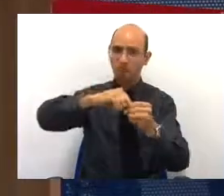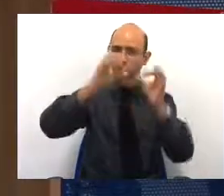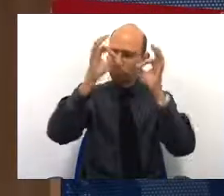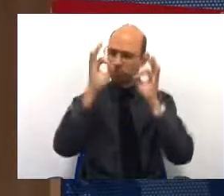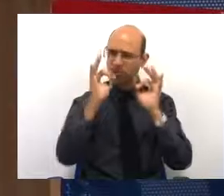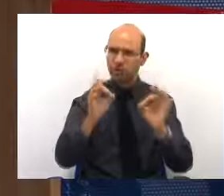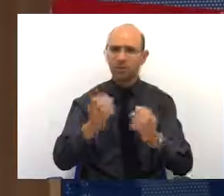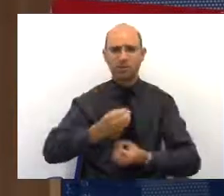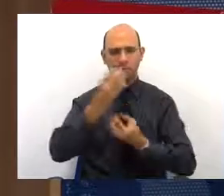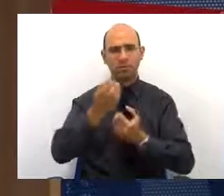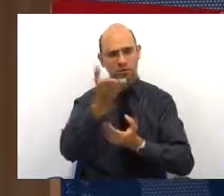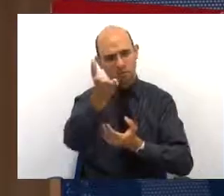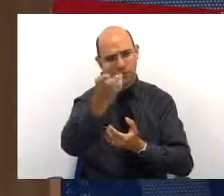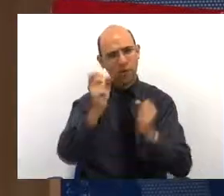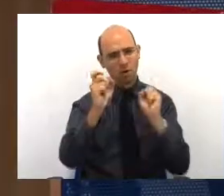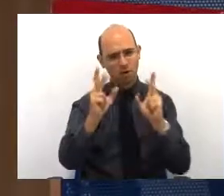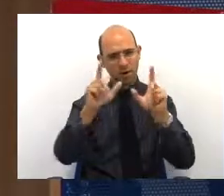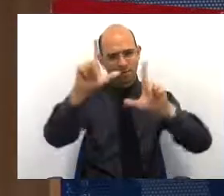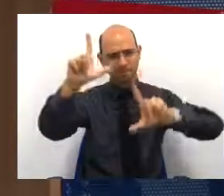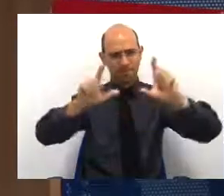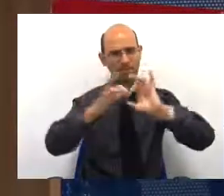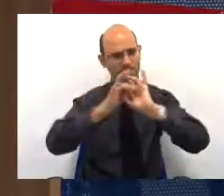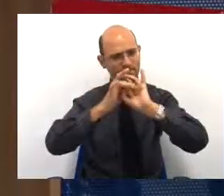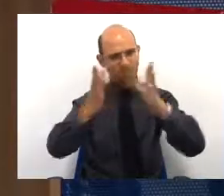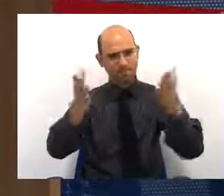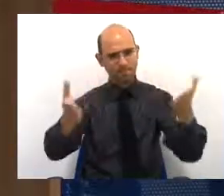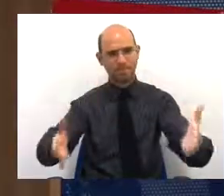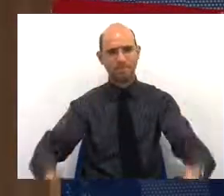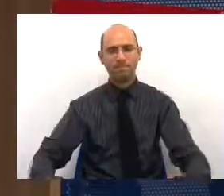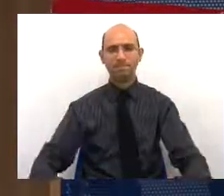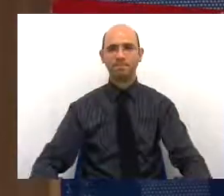muito mais informação para você. TV Câmara Guarulhos, o canal da cidadania.